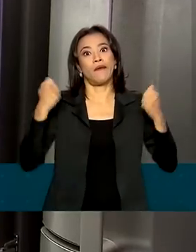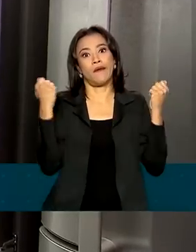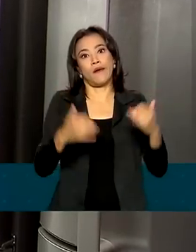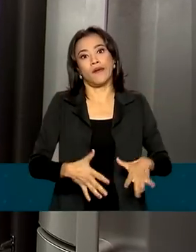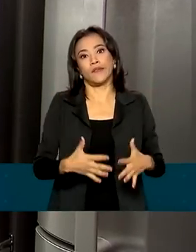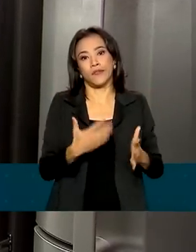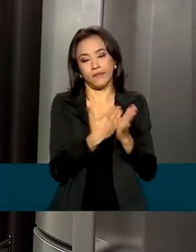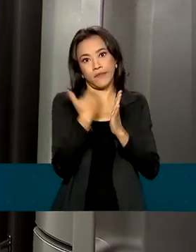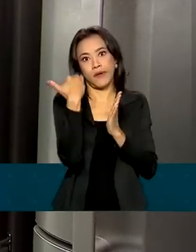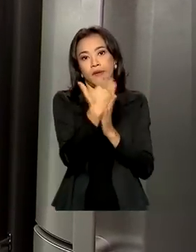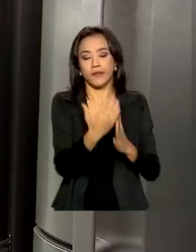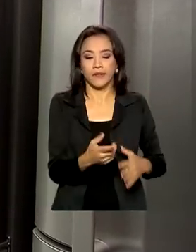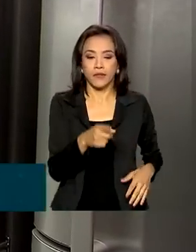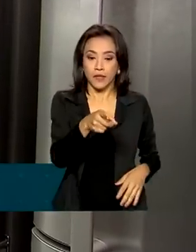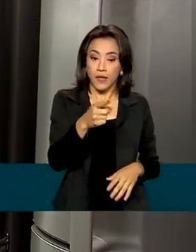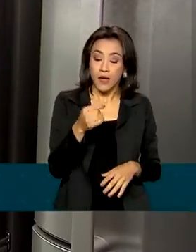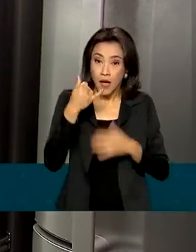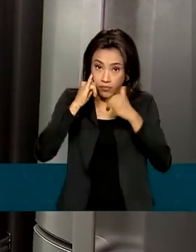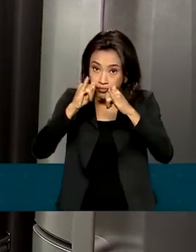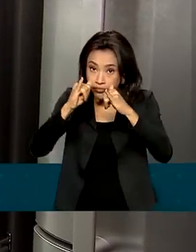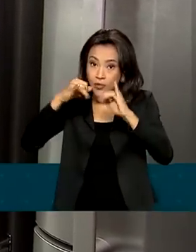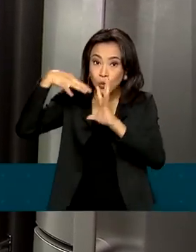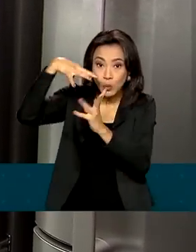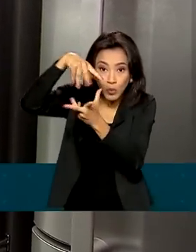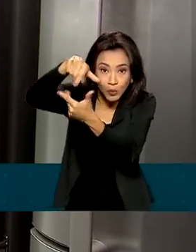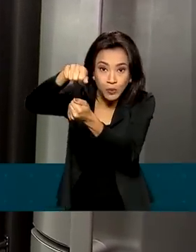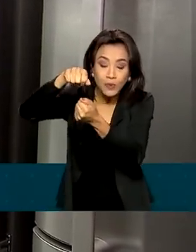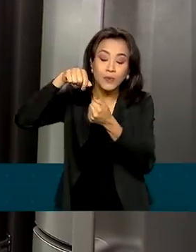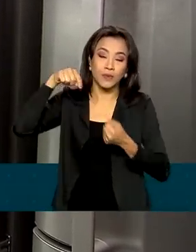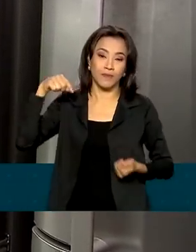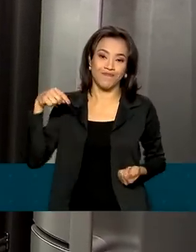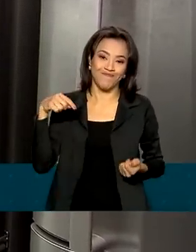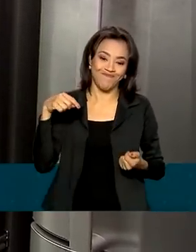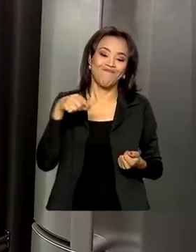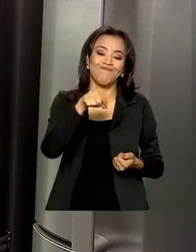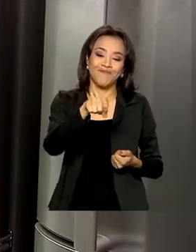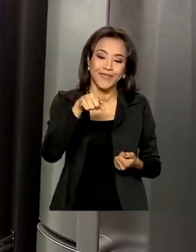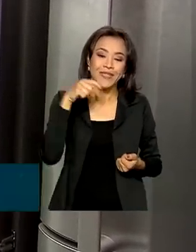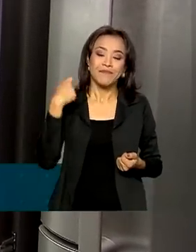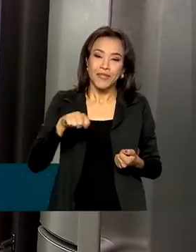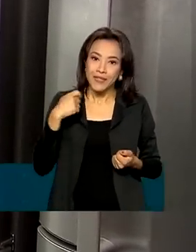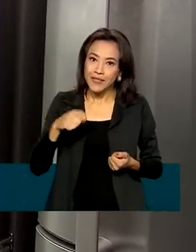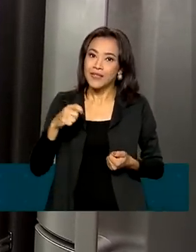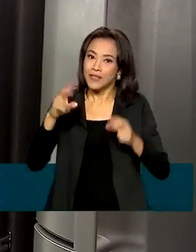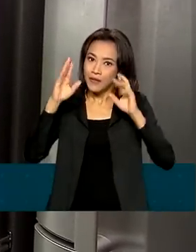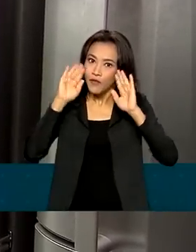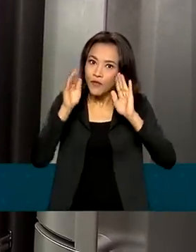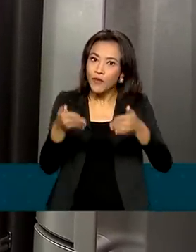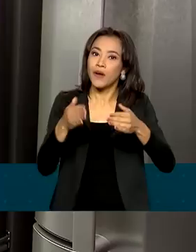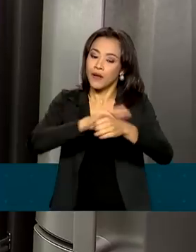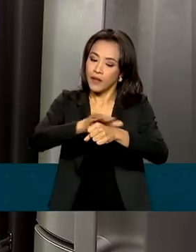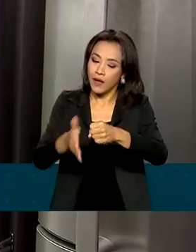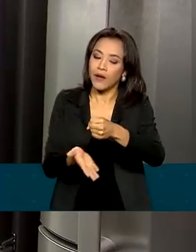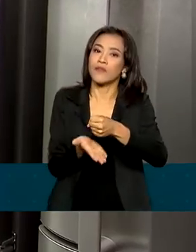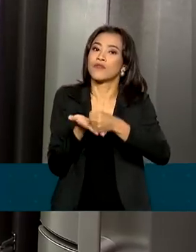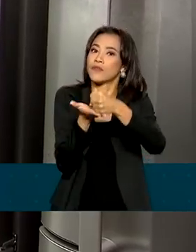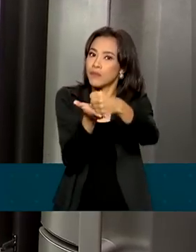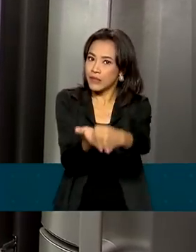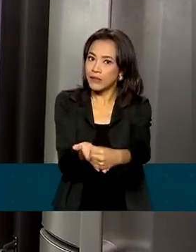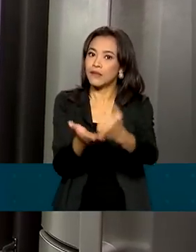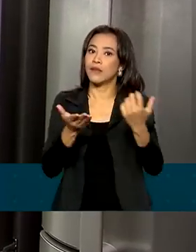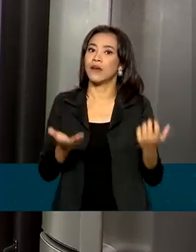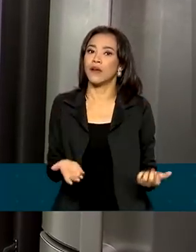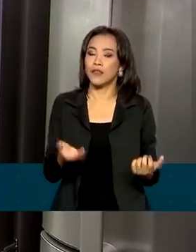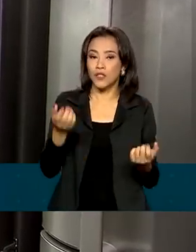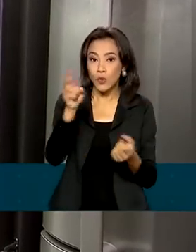A energia no mundo está se voltando para a sustentabilidade, para a